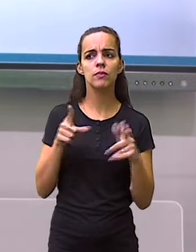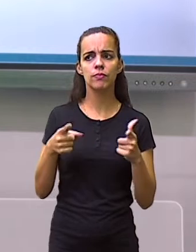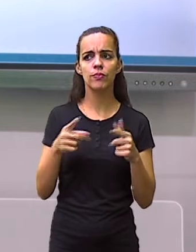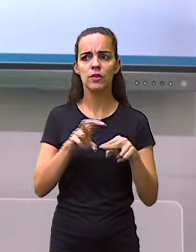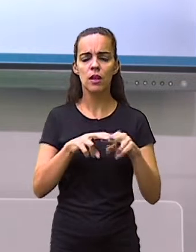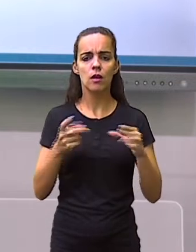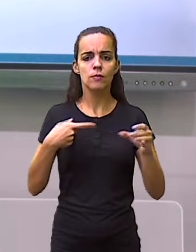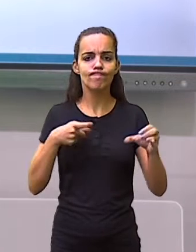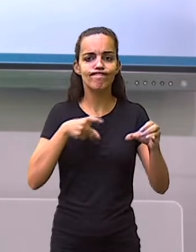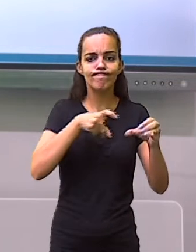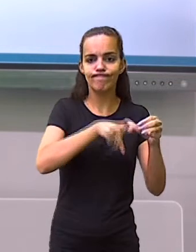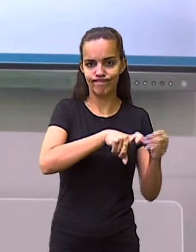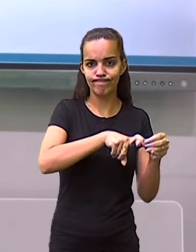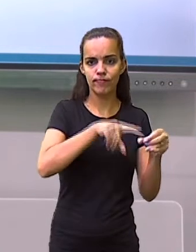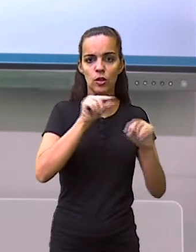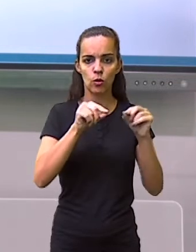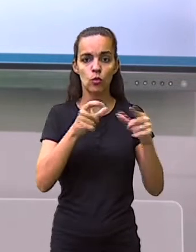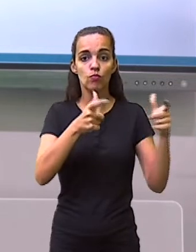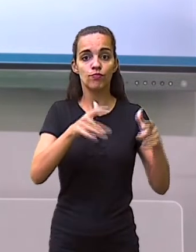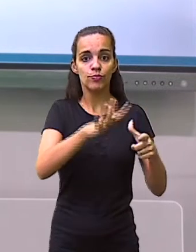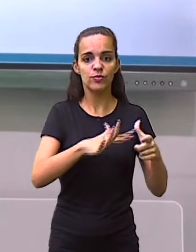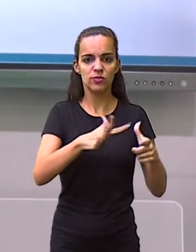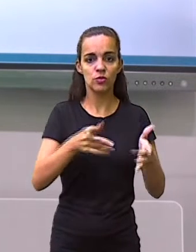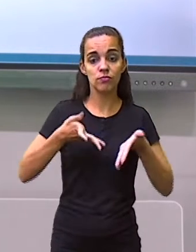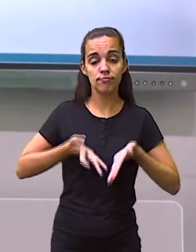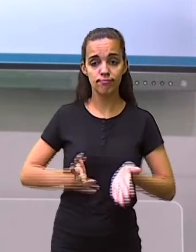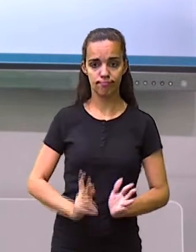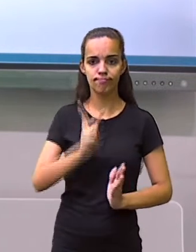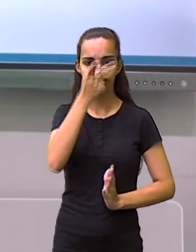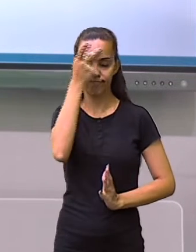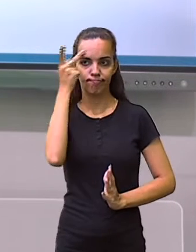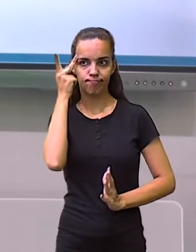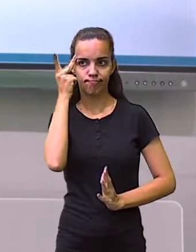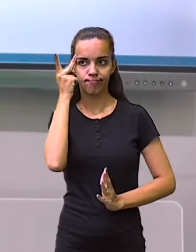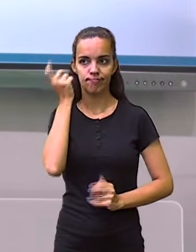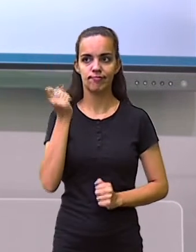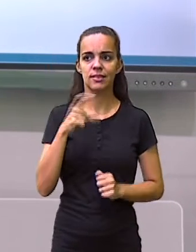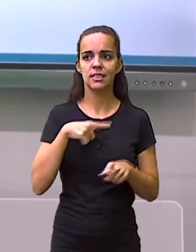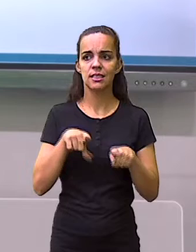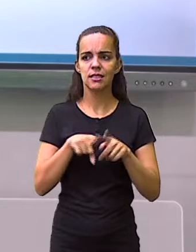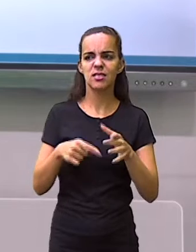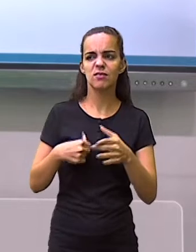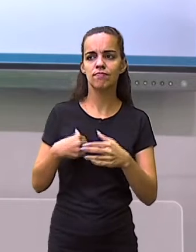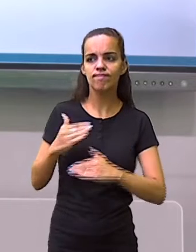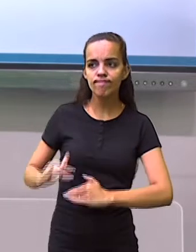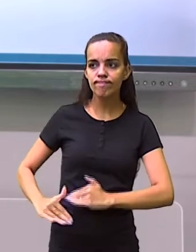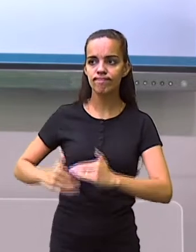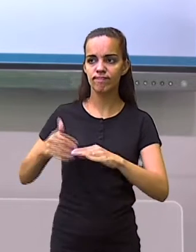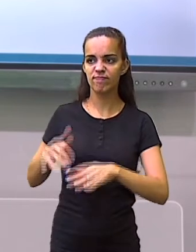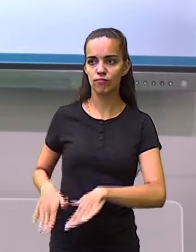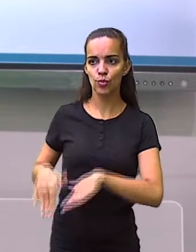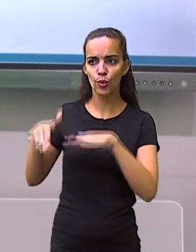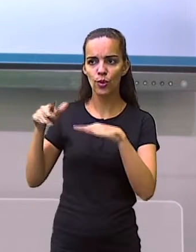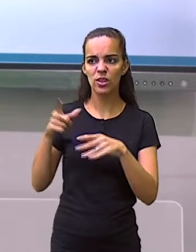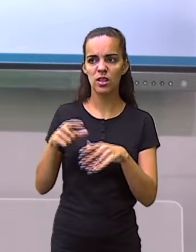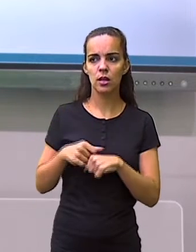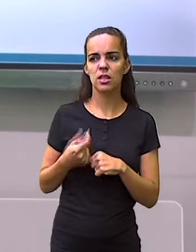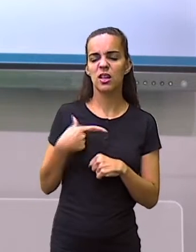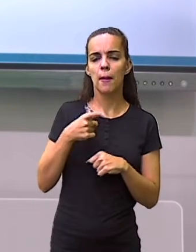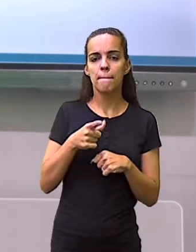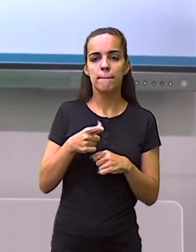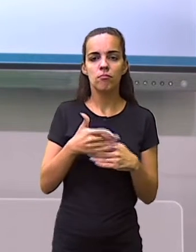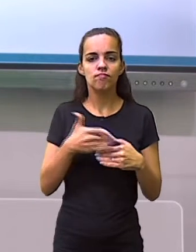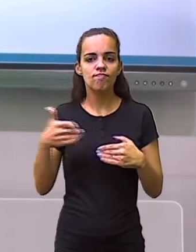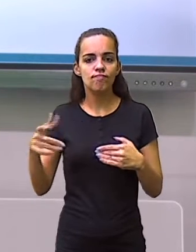associados ao local de origem e que são criados a partir de um grupo ou de um